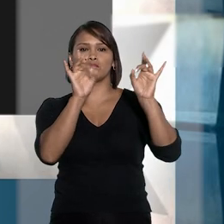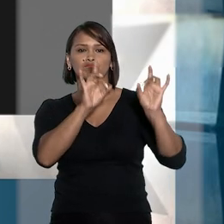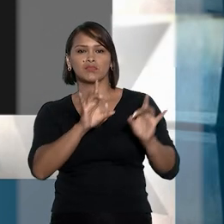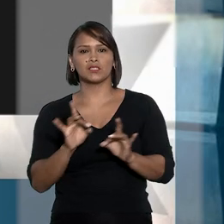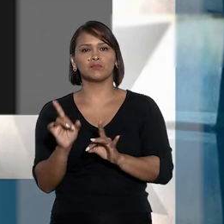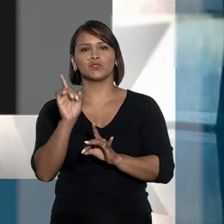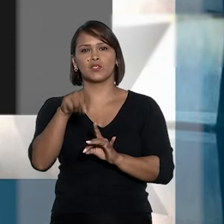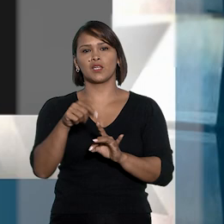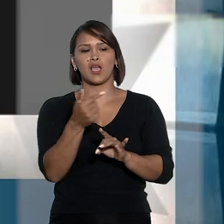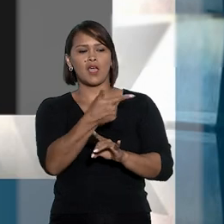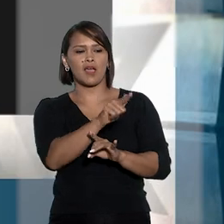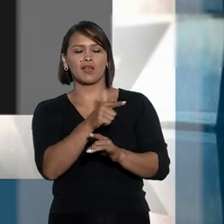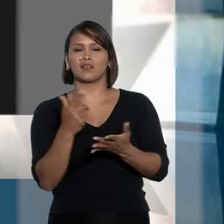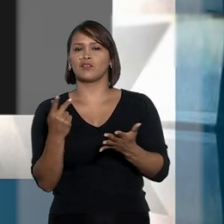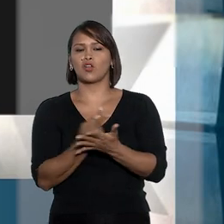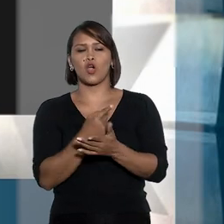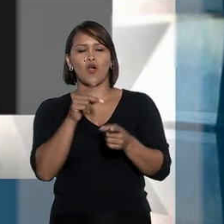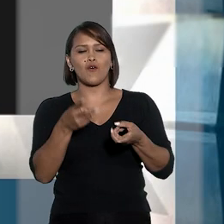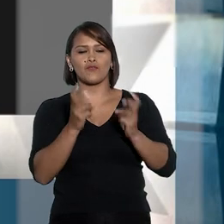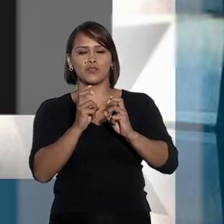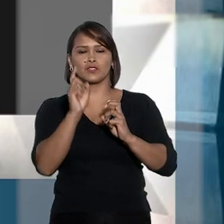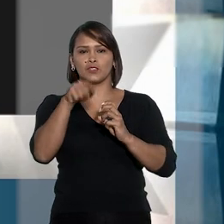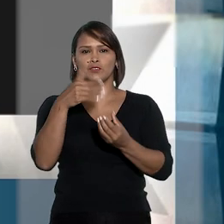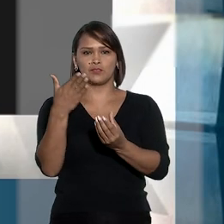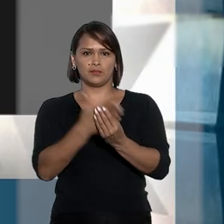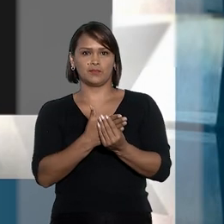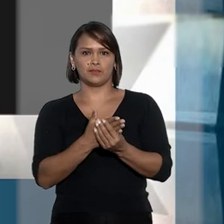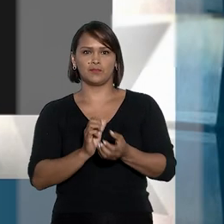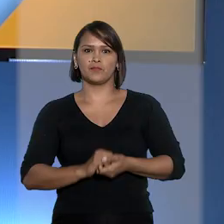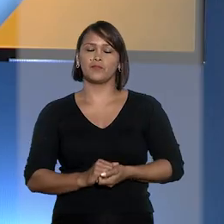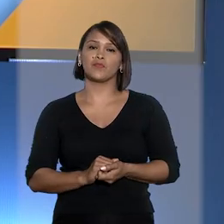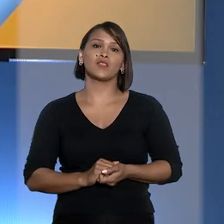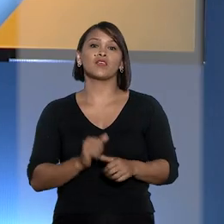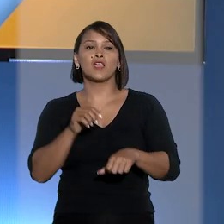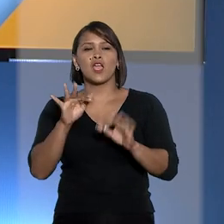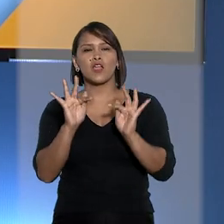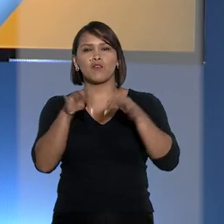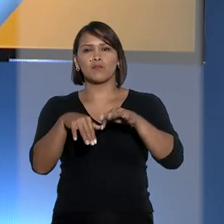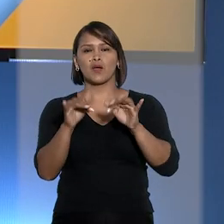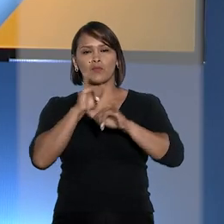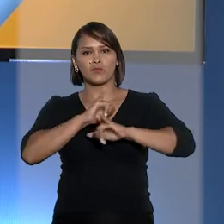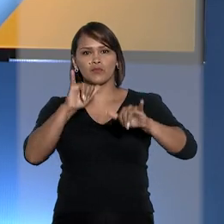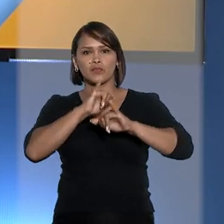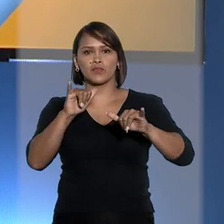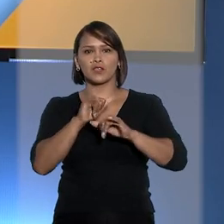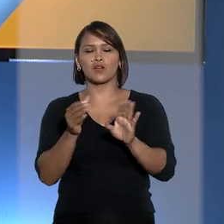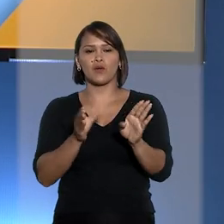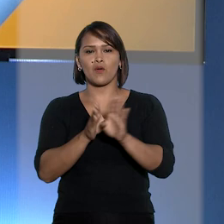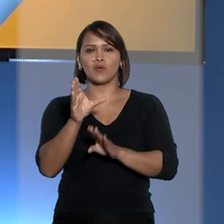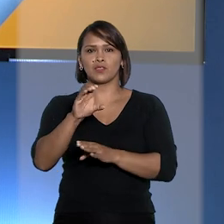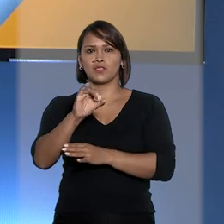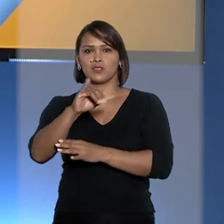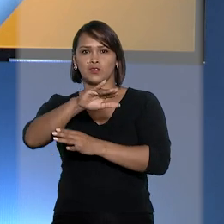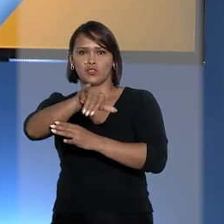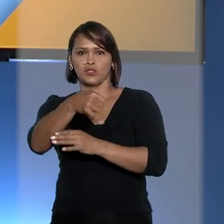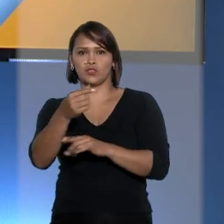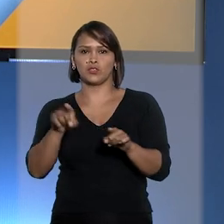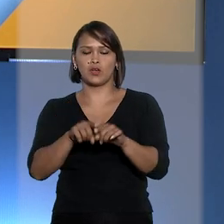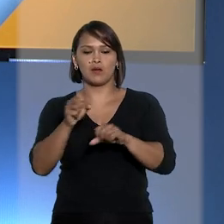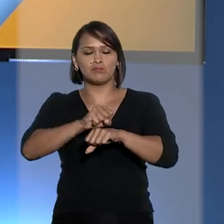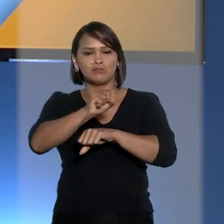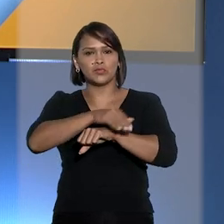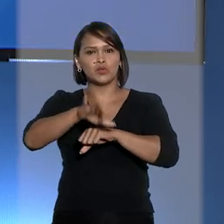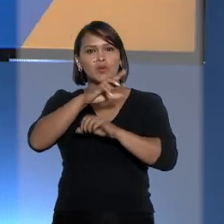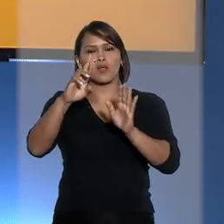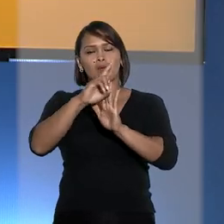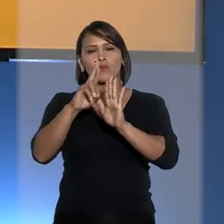excepcionais, as quais não foram identificadas no caso. E uma última notícia. O Conselho Nacional de Justiça